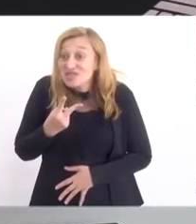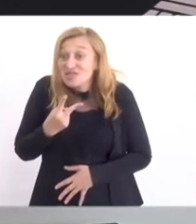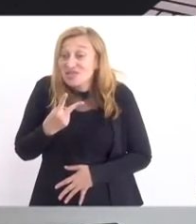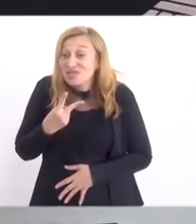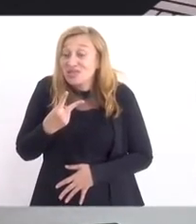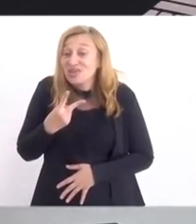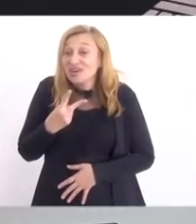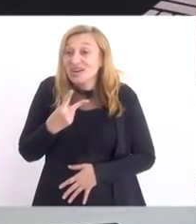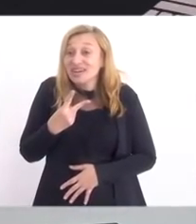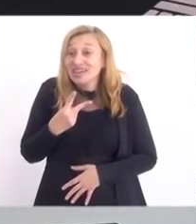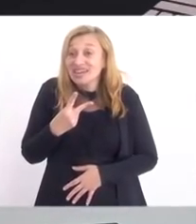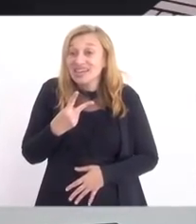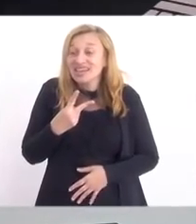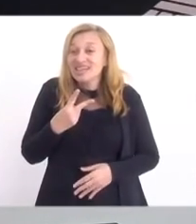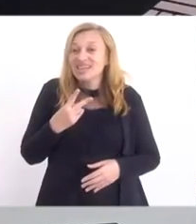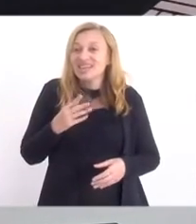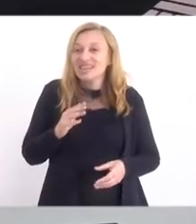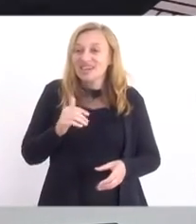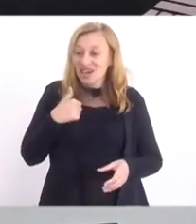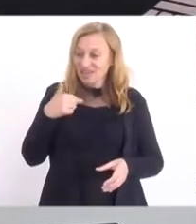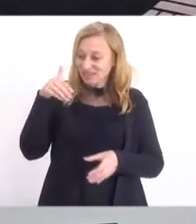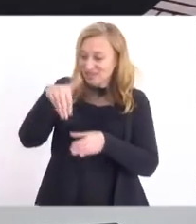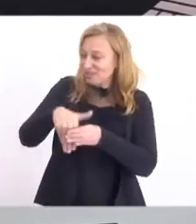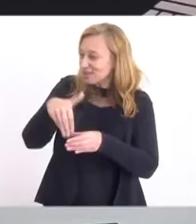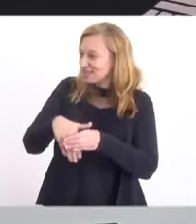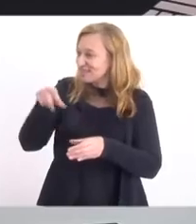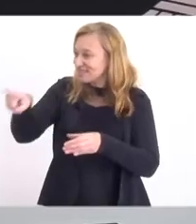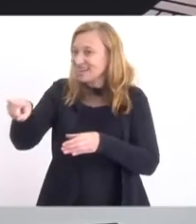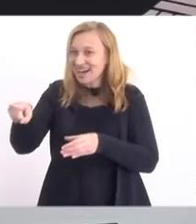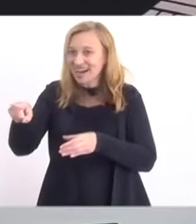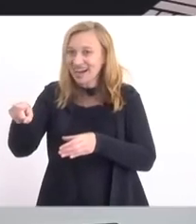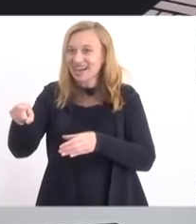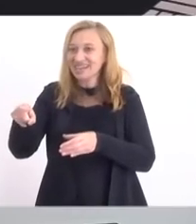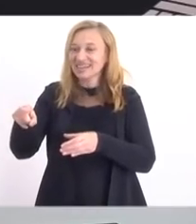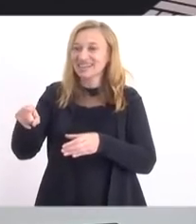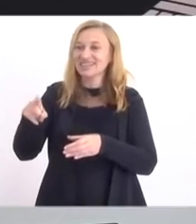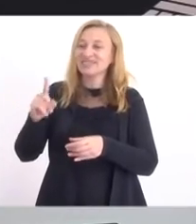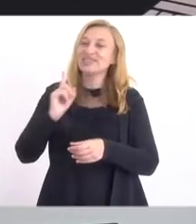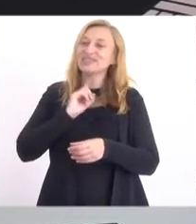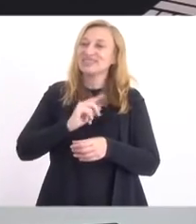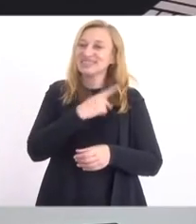votando para a presidência e ele chegando para eu votar. Ele saindo e eu chegando.